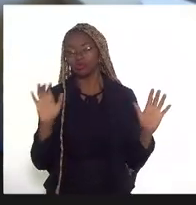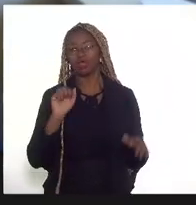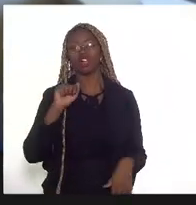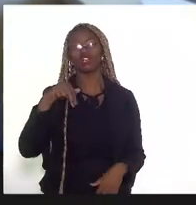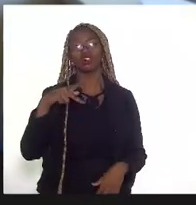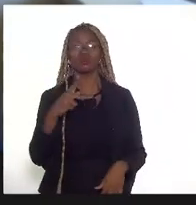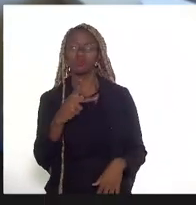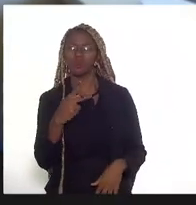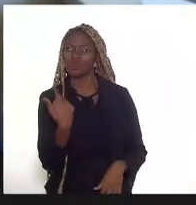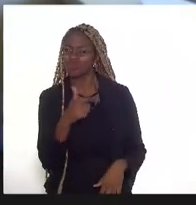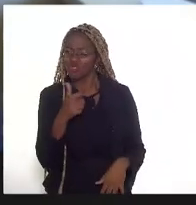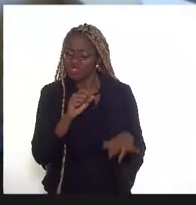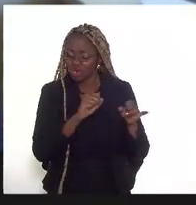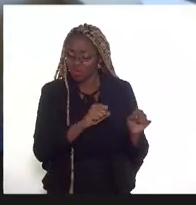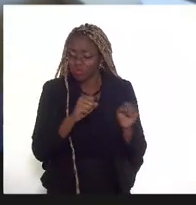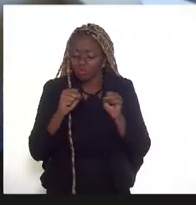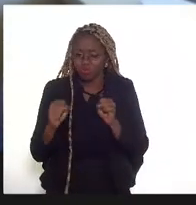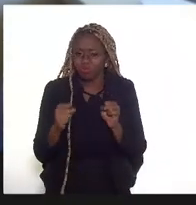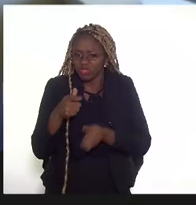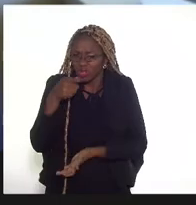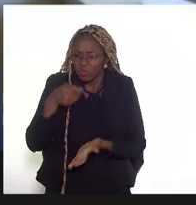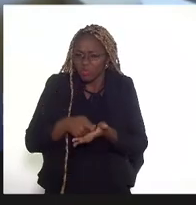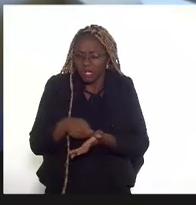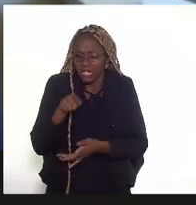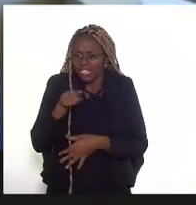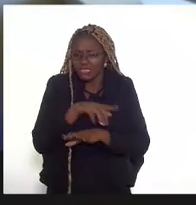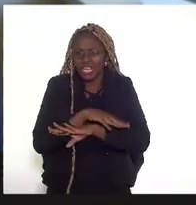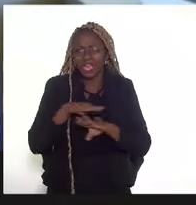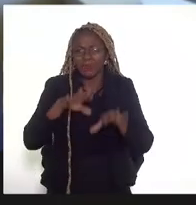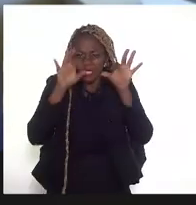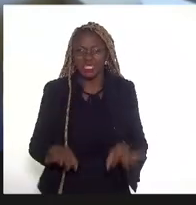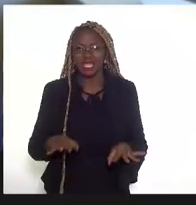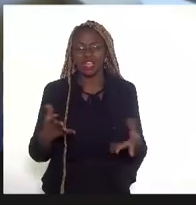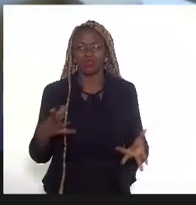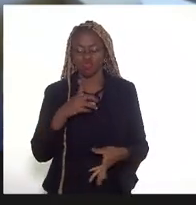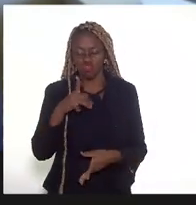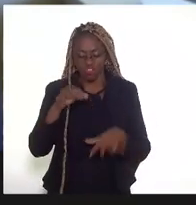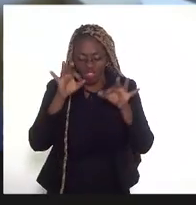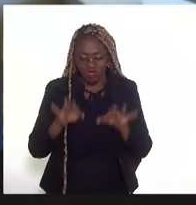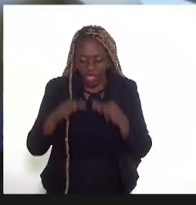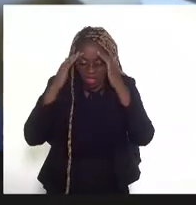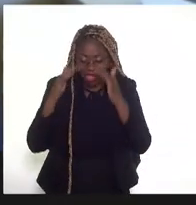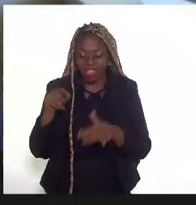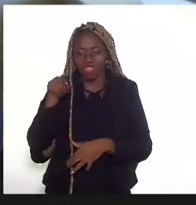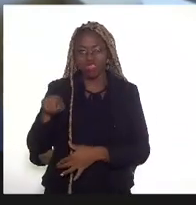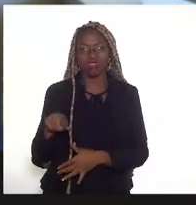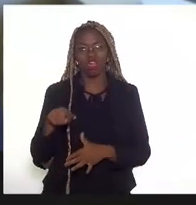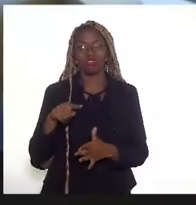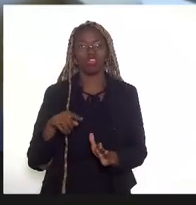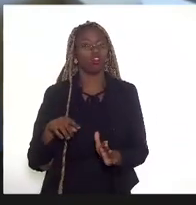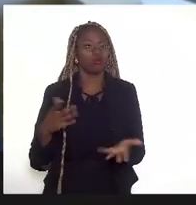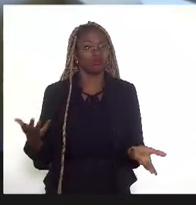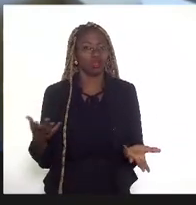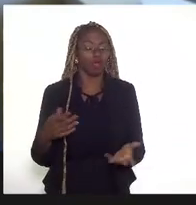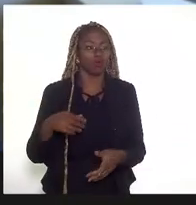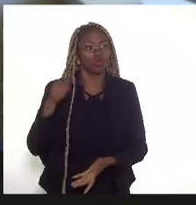tem poder de obrigar que isso acabe numa data certa, se não o fizer, de um militar, etc., etc.,